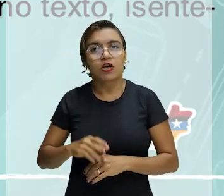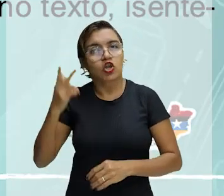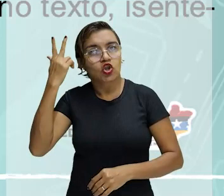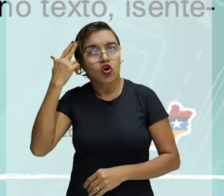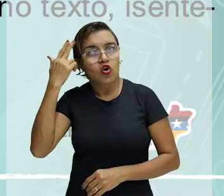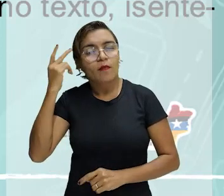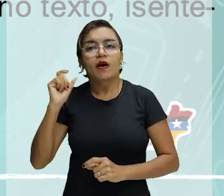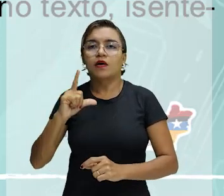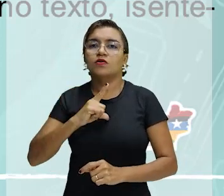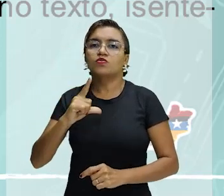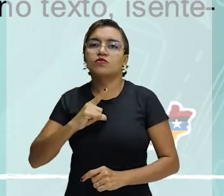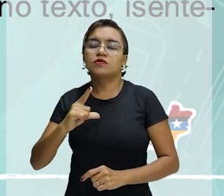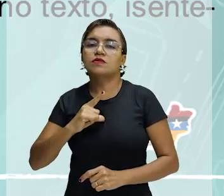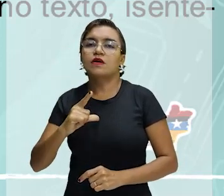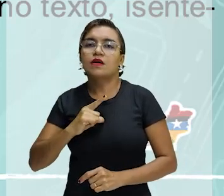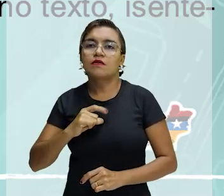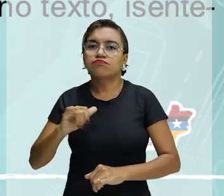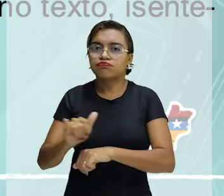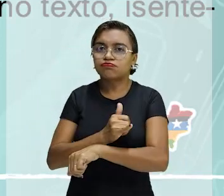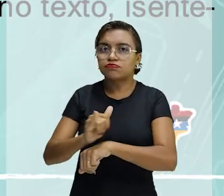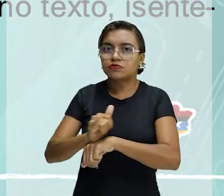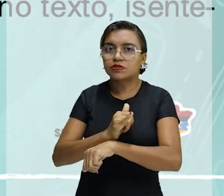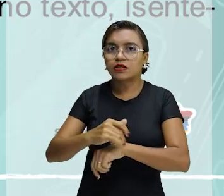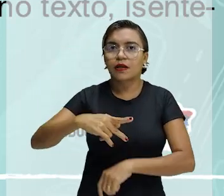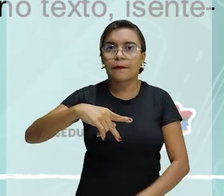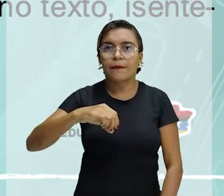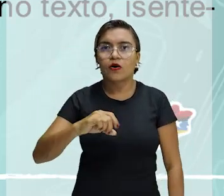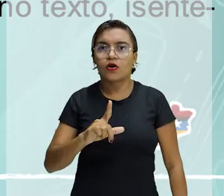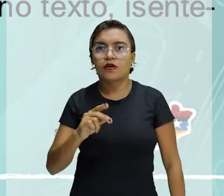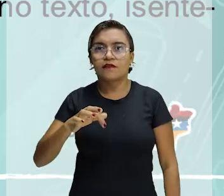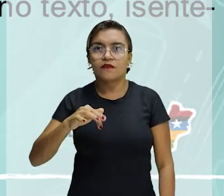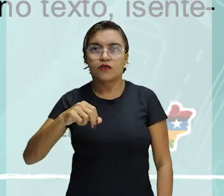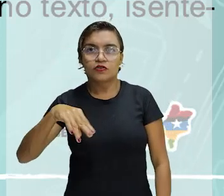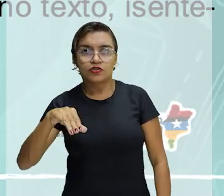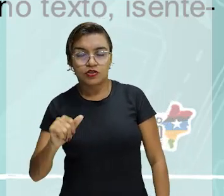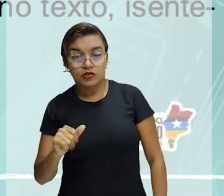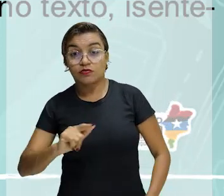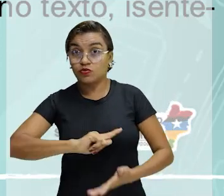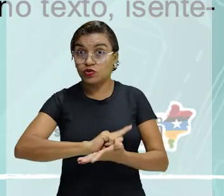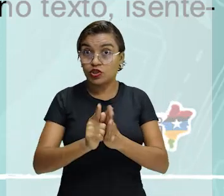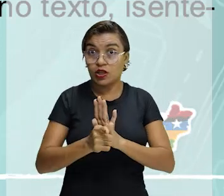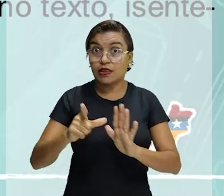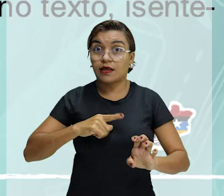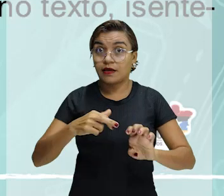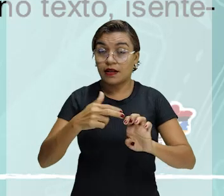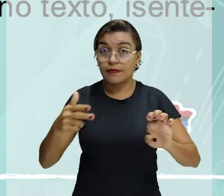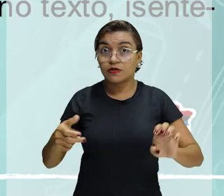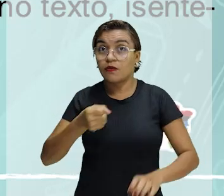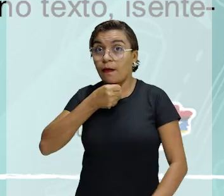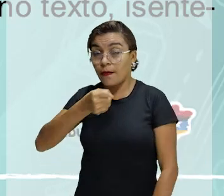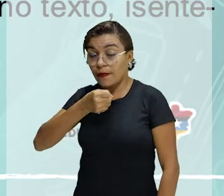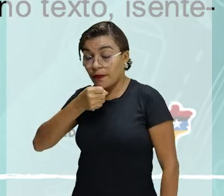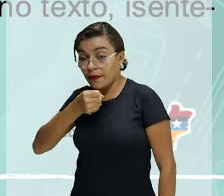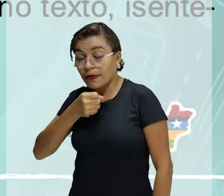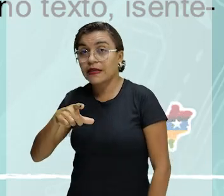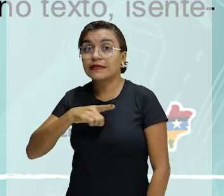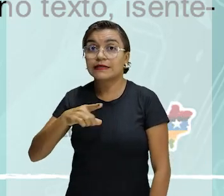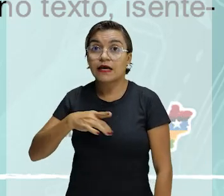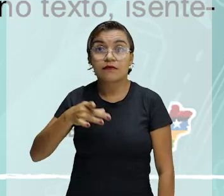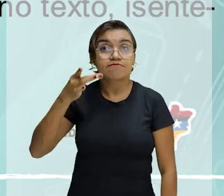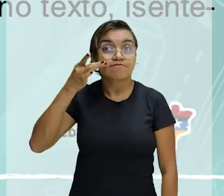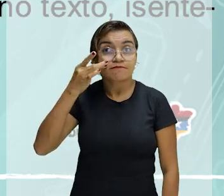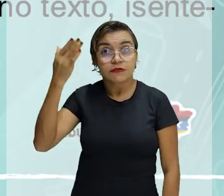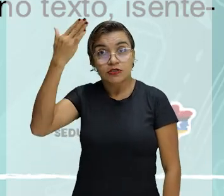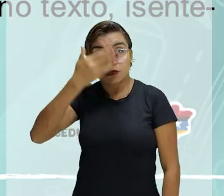encontrarmos o recurso da polifonia, pois nesse gênero existem elementos como entrevistas com testemunhas e